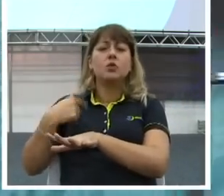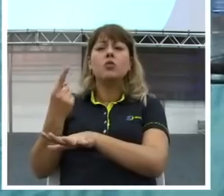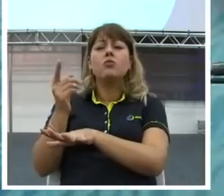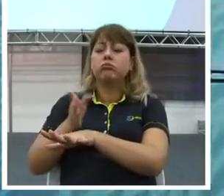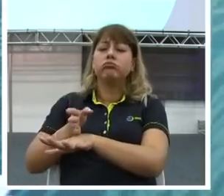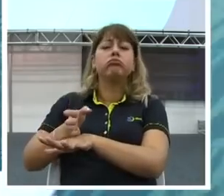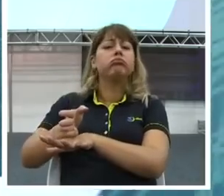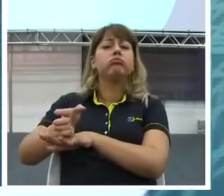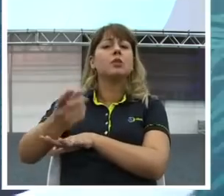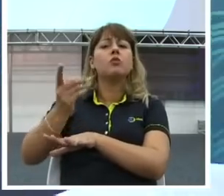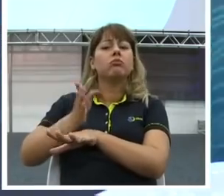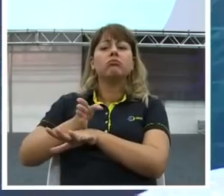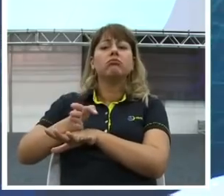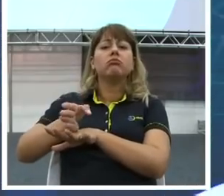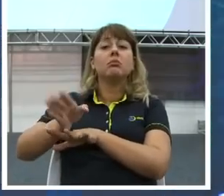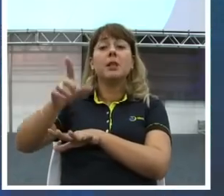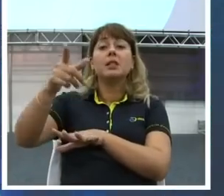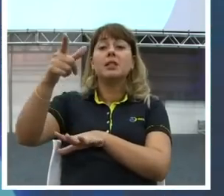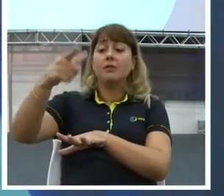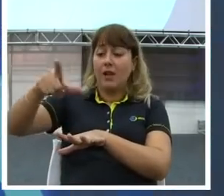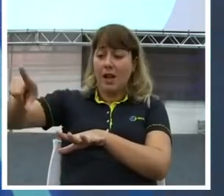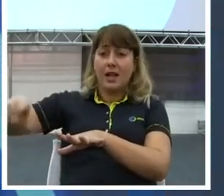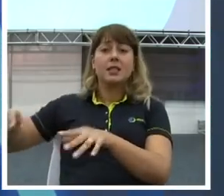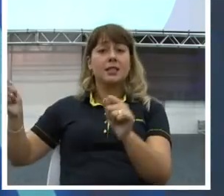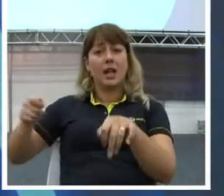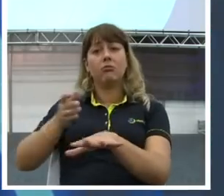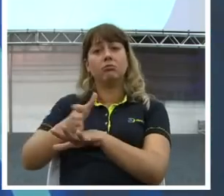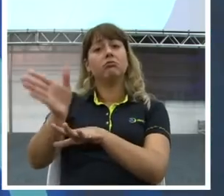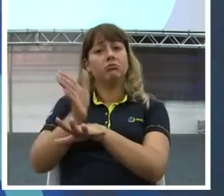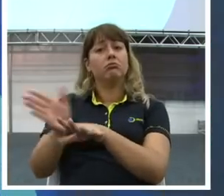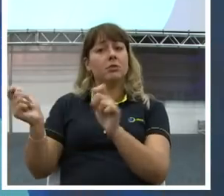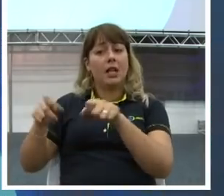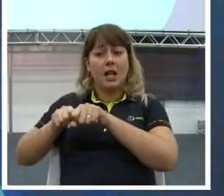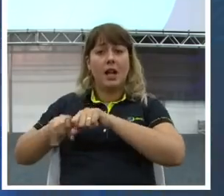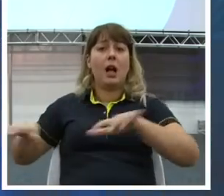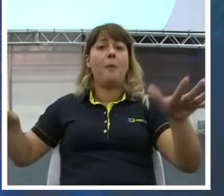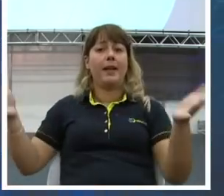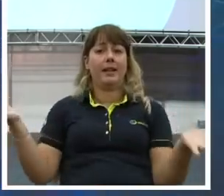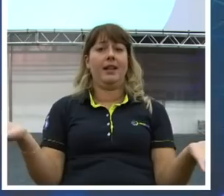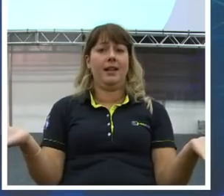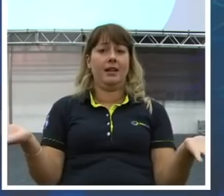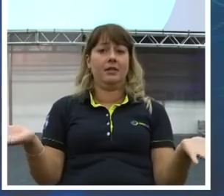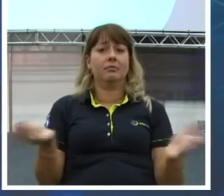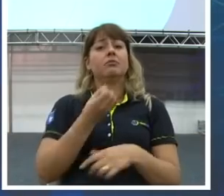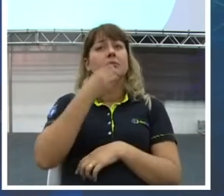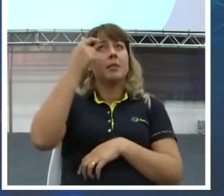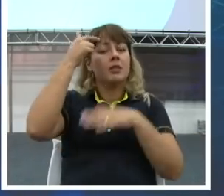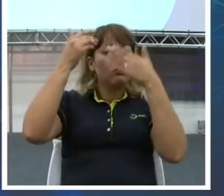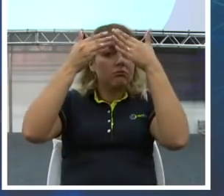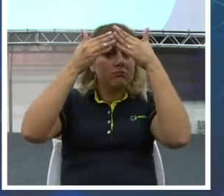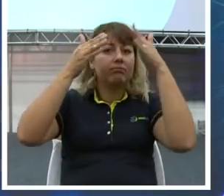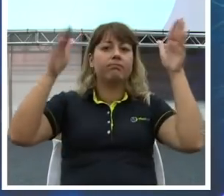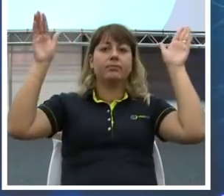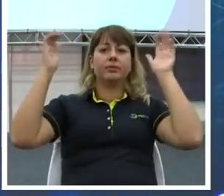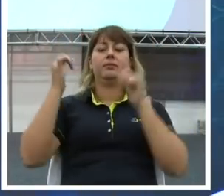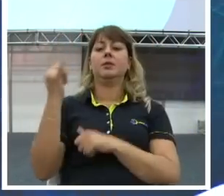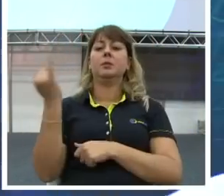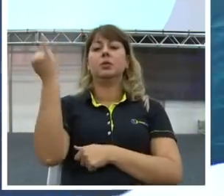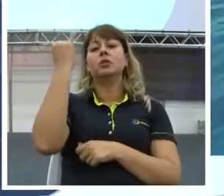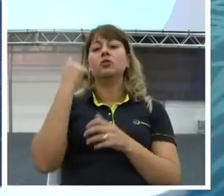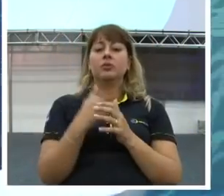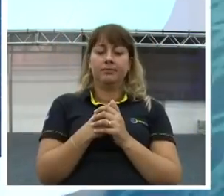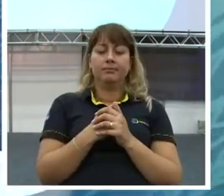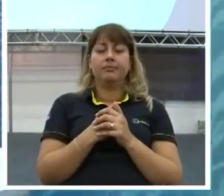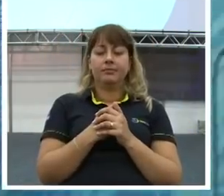segmento financeiro. Beleza. Mas a gente tem, sei lá quantos negócios. Dezenas de negócios.